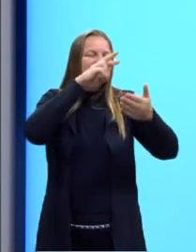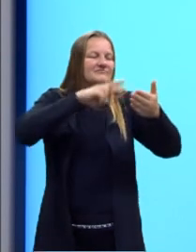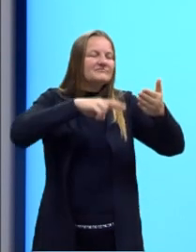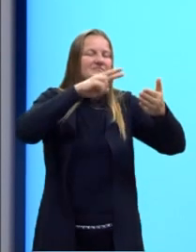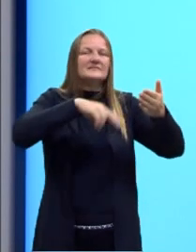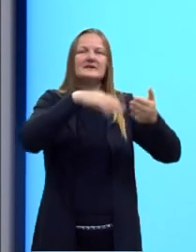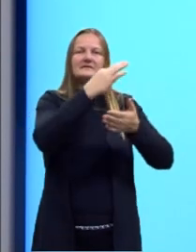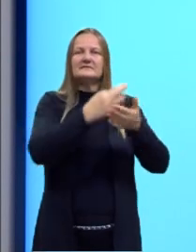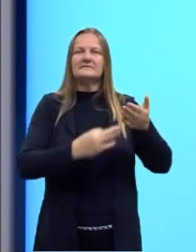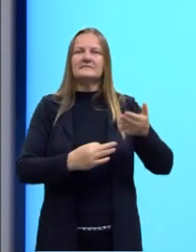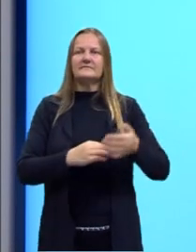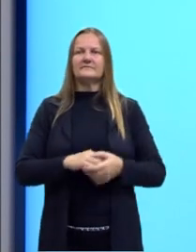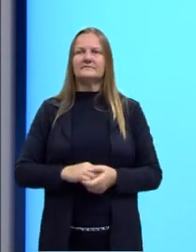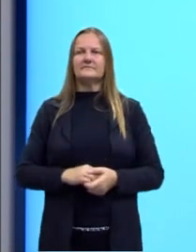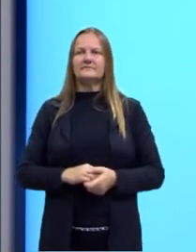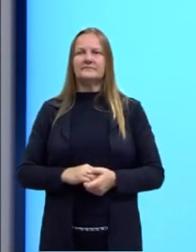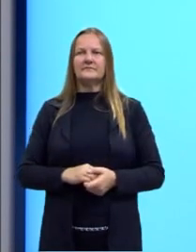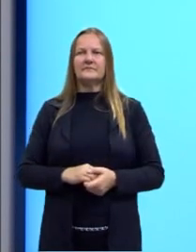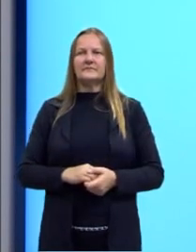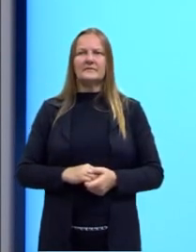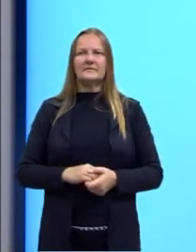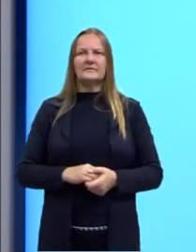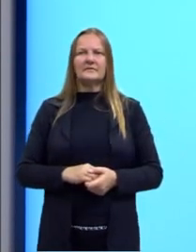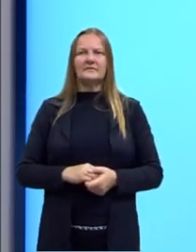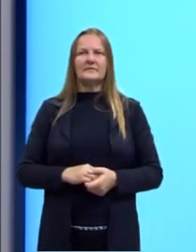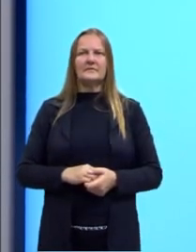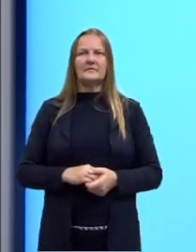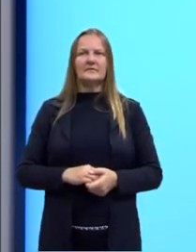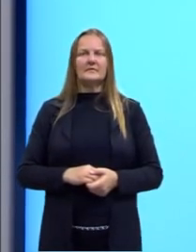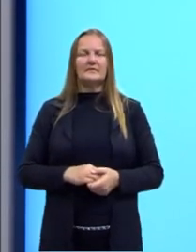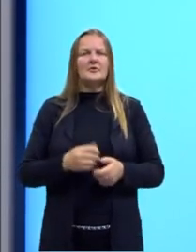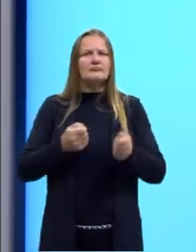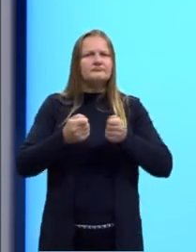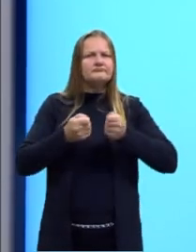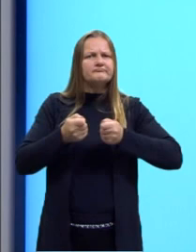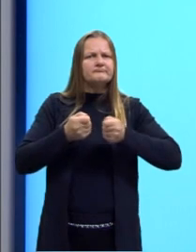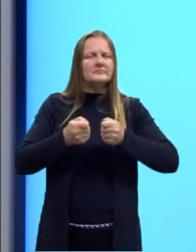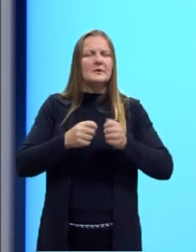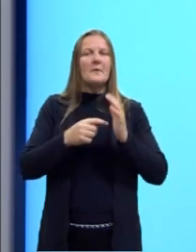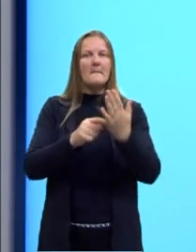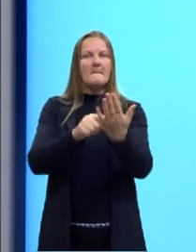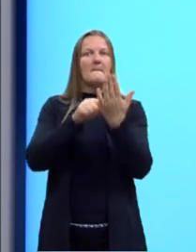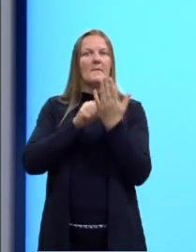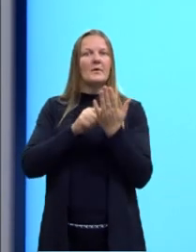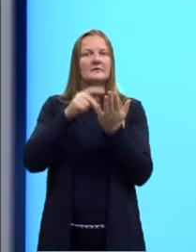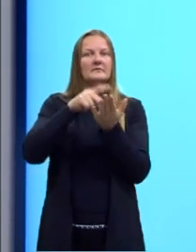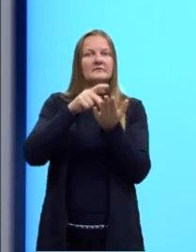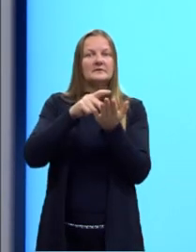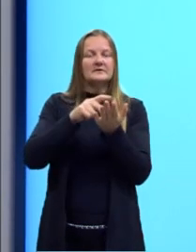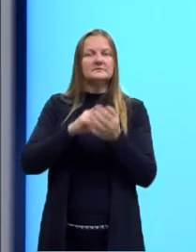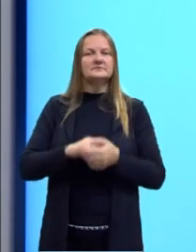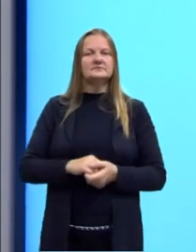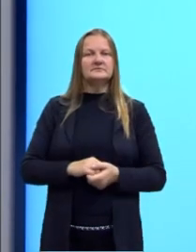do texto? Viram que esse meu texto todo está numa condicional que me mostra uma verdade universal?